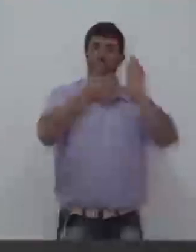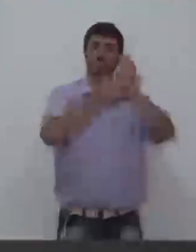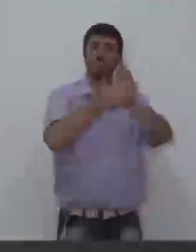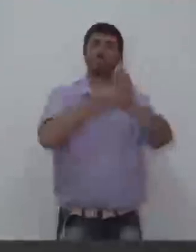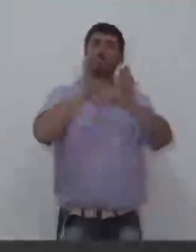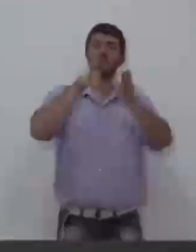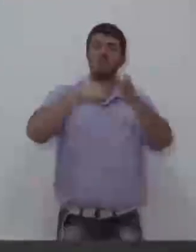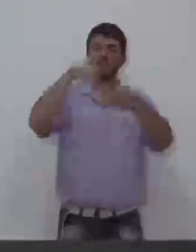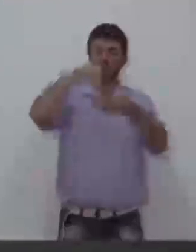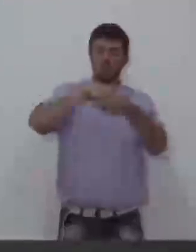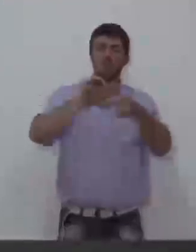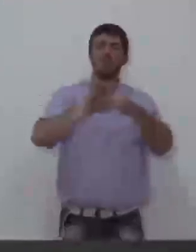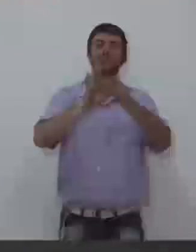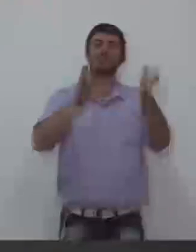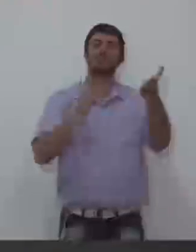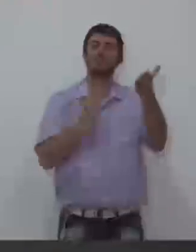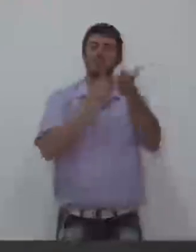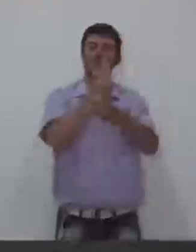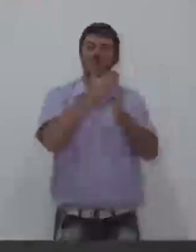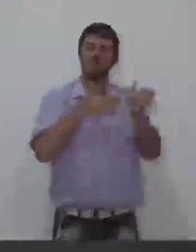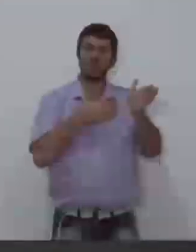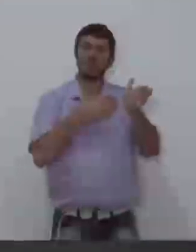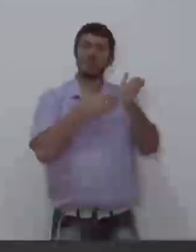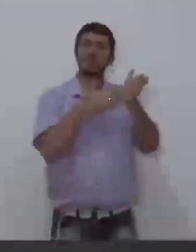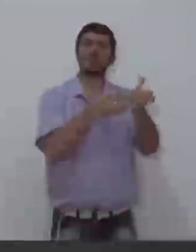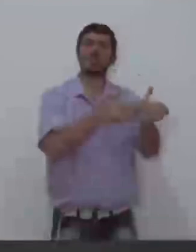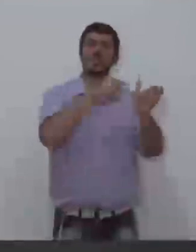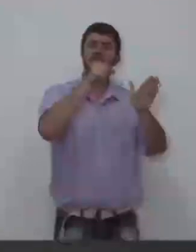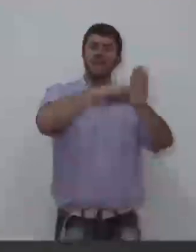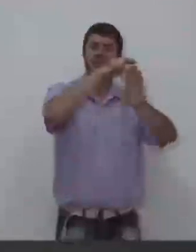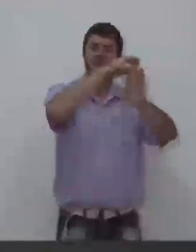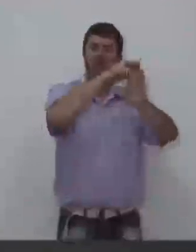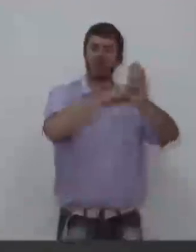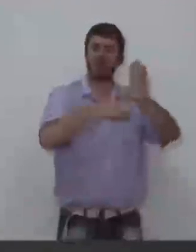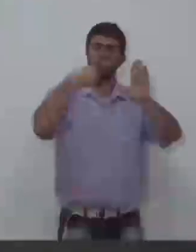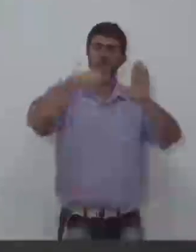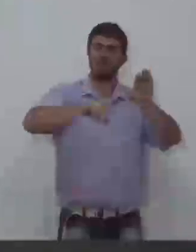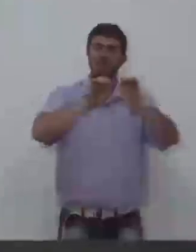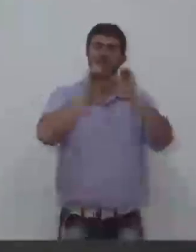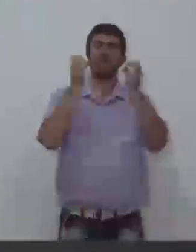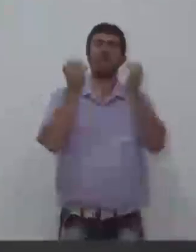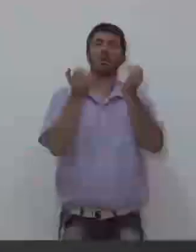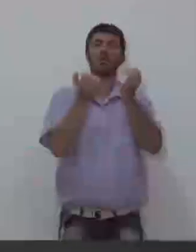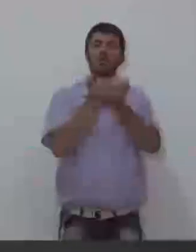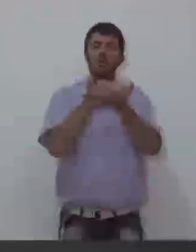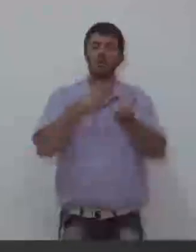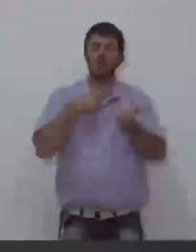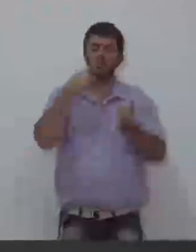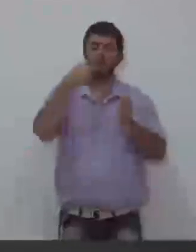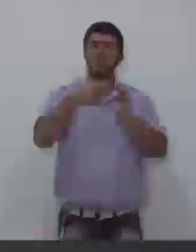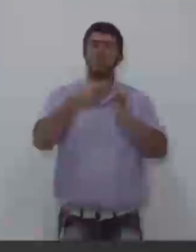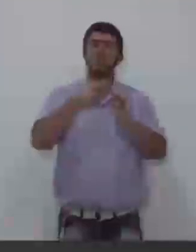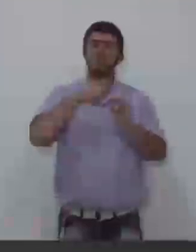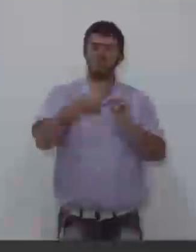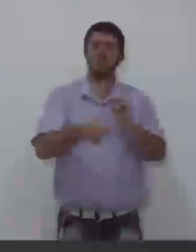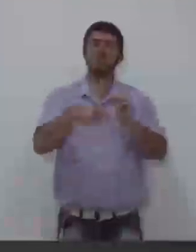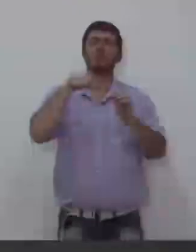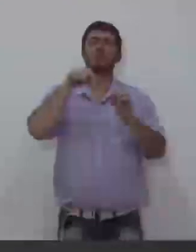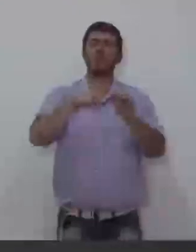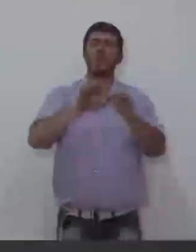61 de 2019, de acordo com o parágrafo 2º do artigo 173 do Regimento Interno, declaro aprovado por esta Casa.